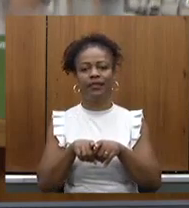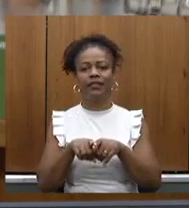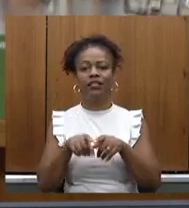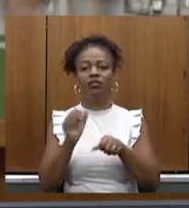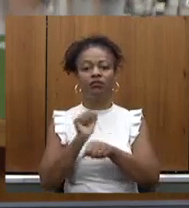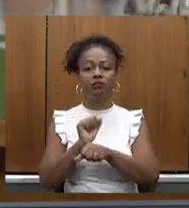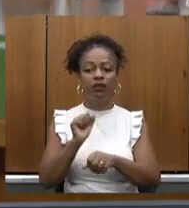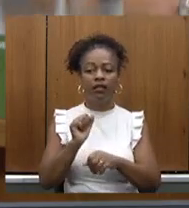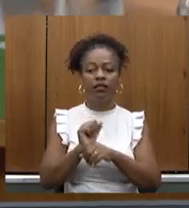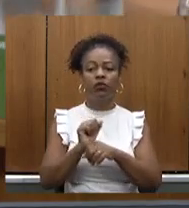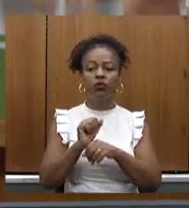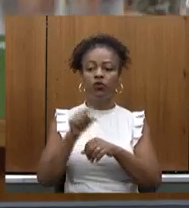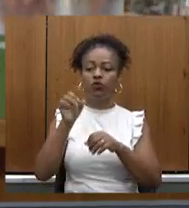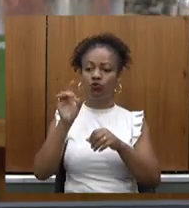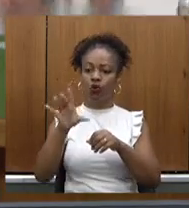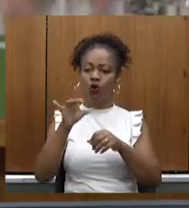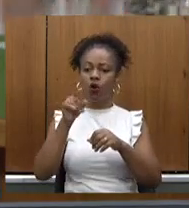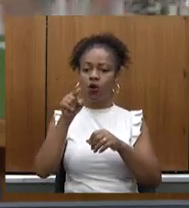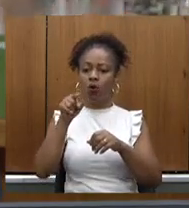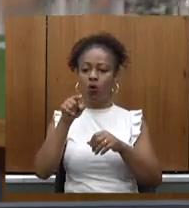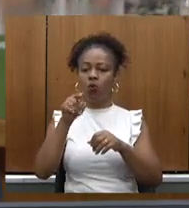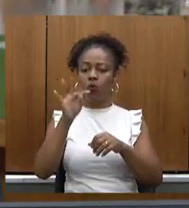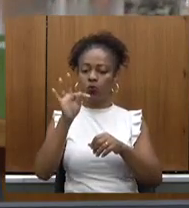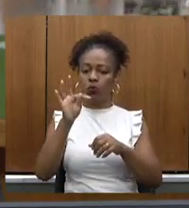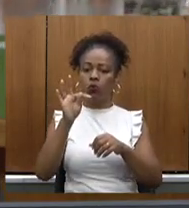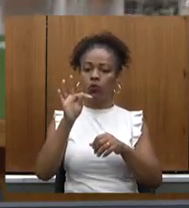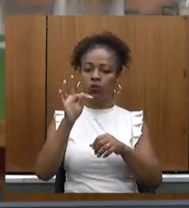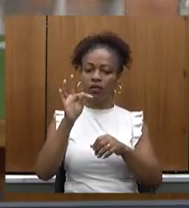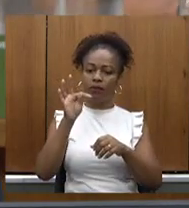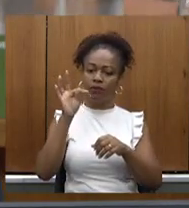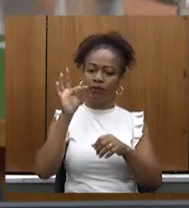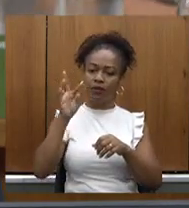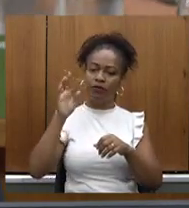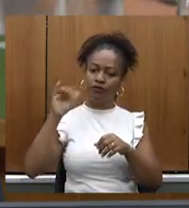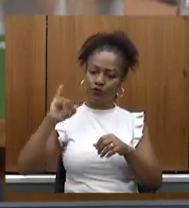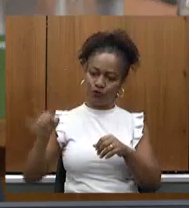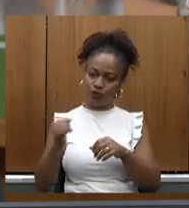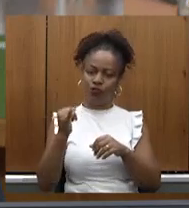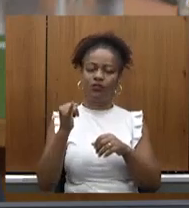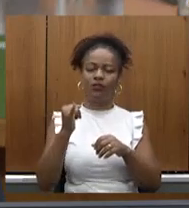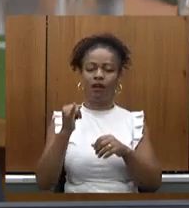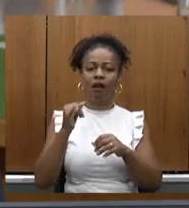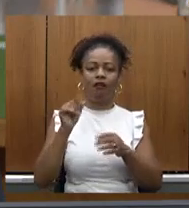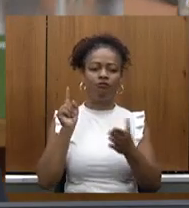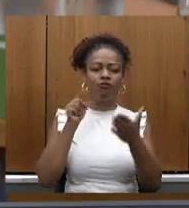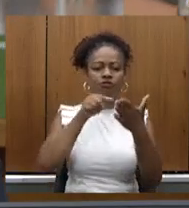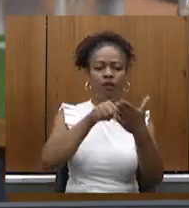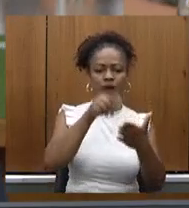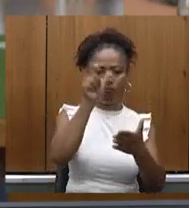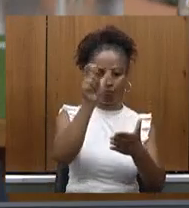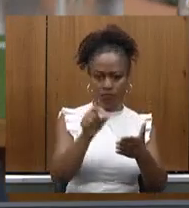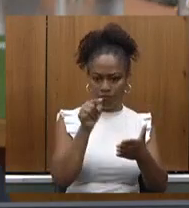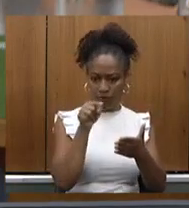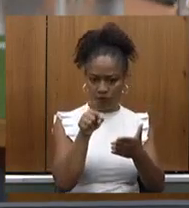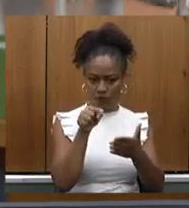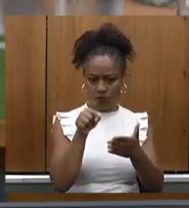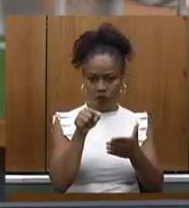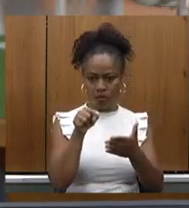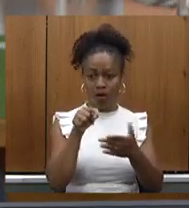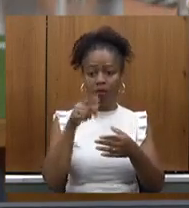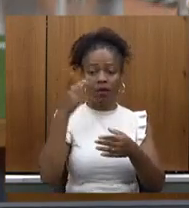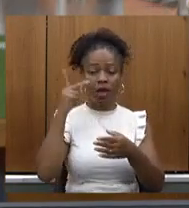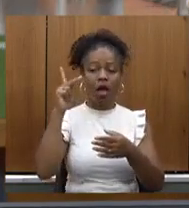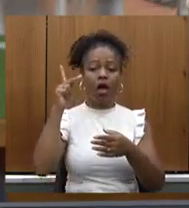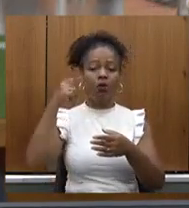Justiça, indicar o membro da nossa comissão, o nosso empenho da secretaria, é que a gente consiga, obviamente, achar um caminho